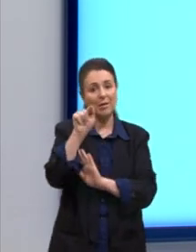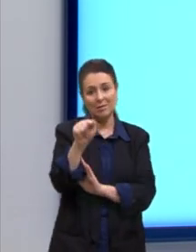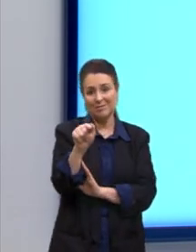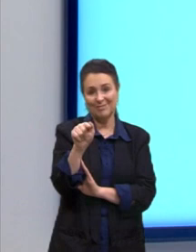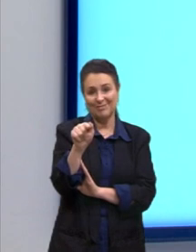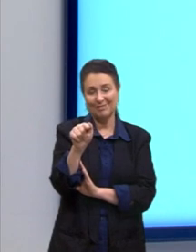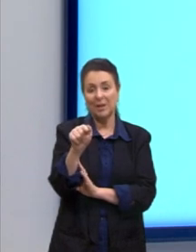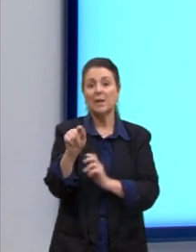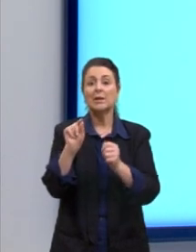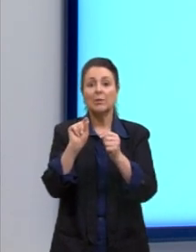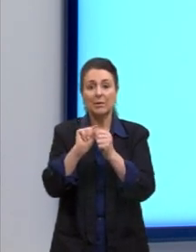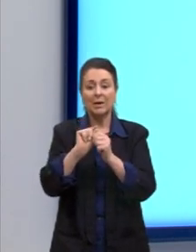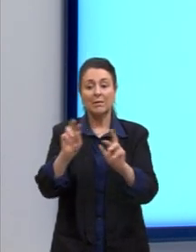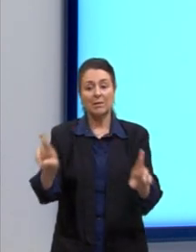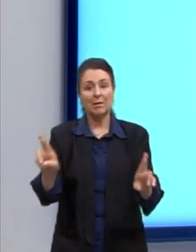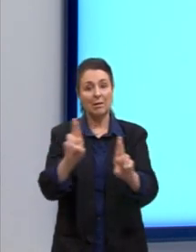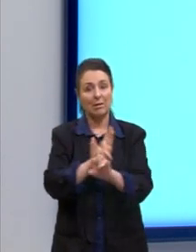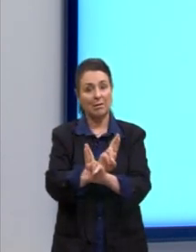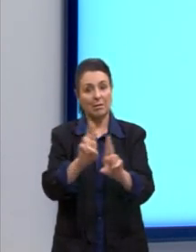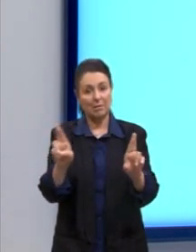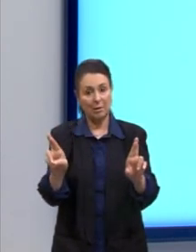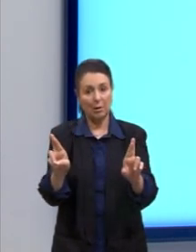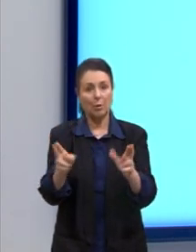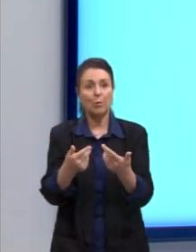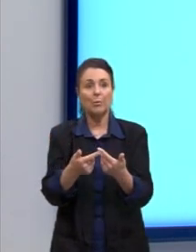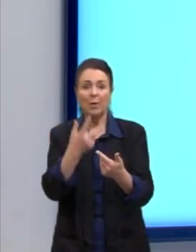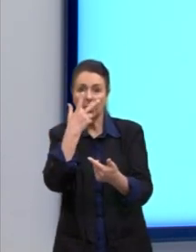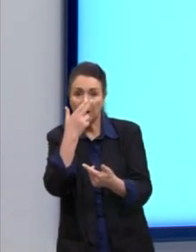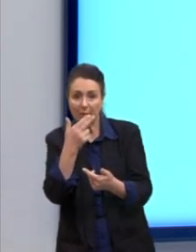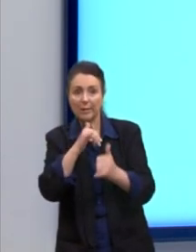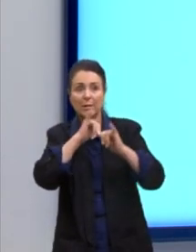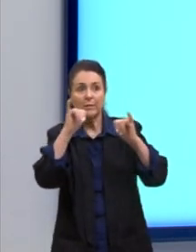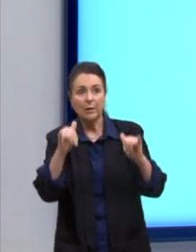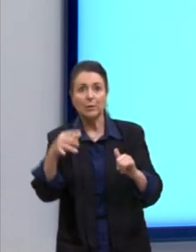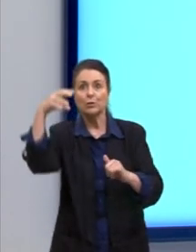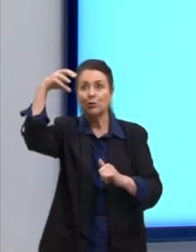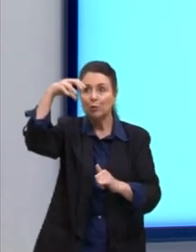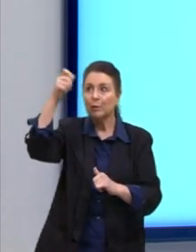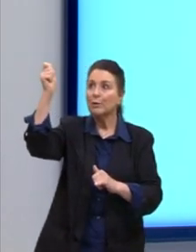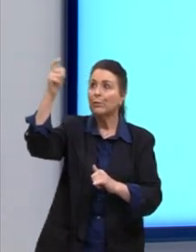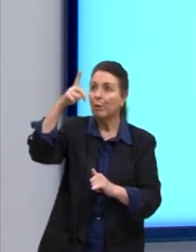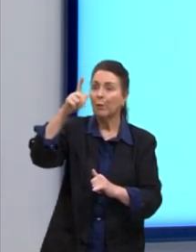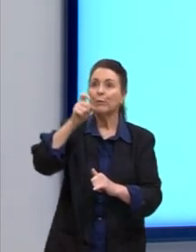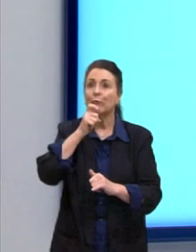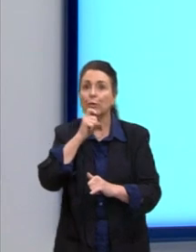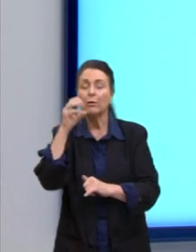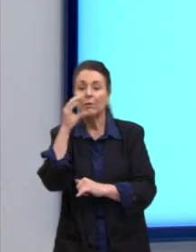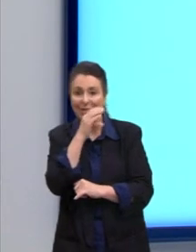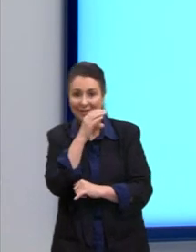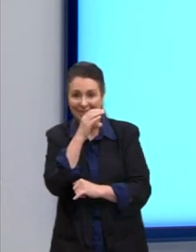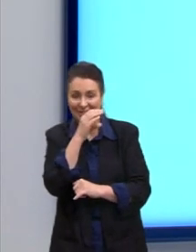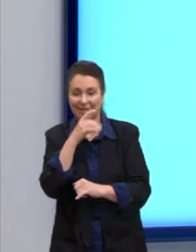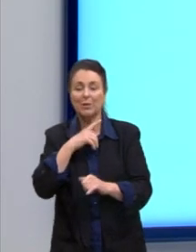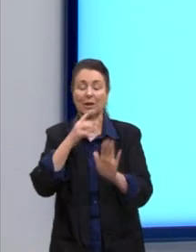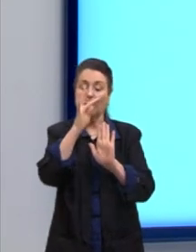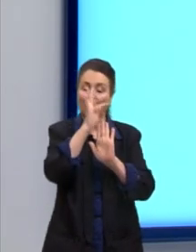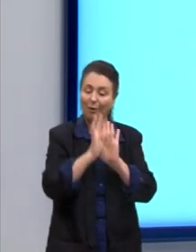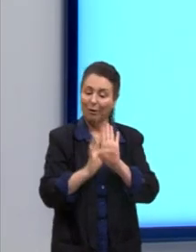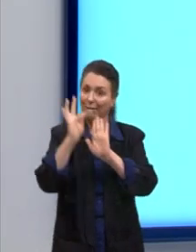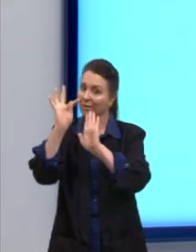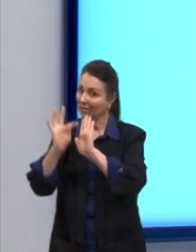ali ele faz essa relação com uma previsão do tempo, tá? Então, ali a gente tem essa intertextualidade